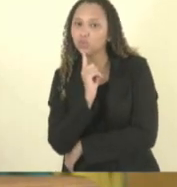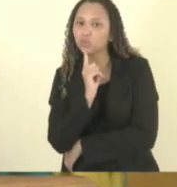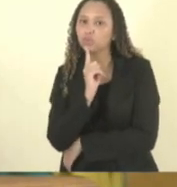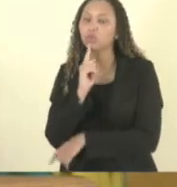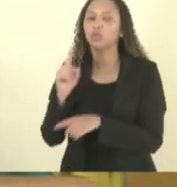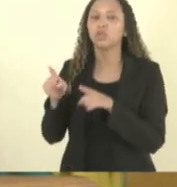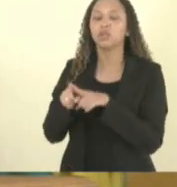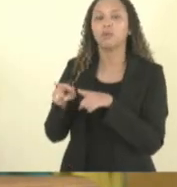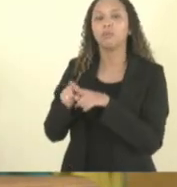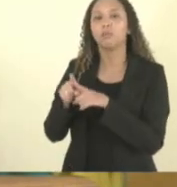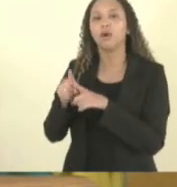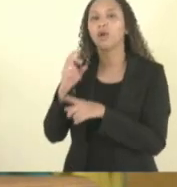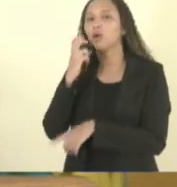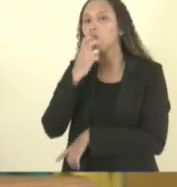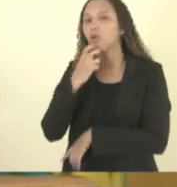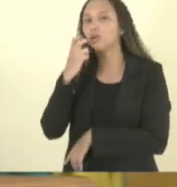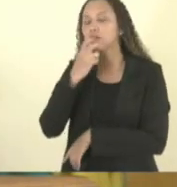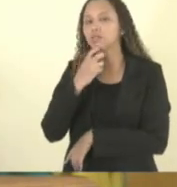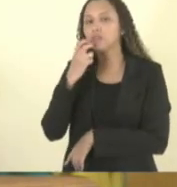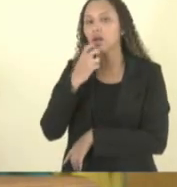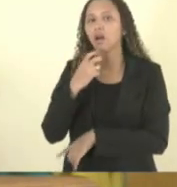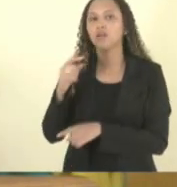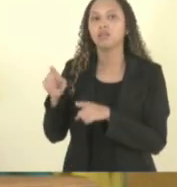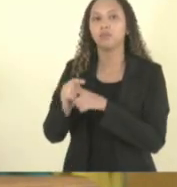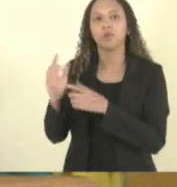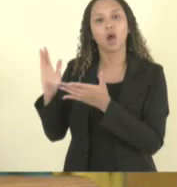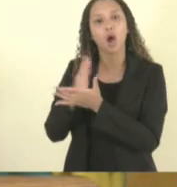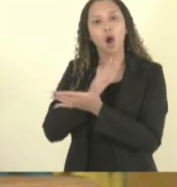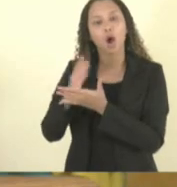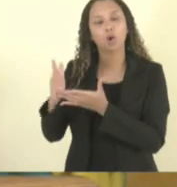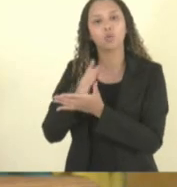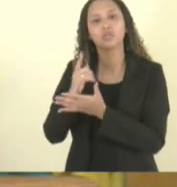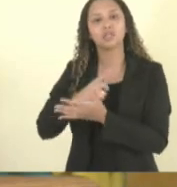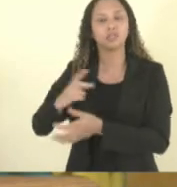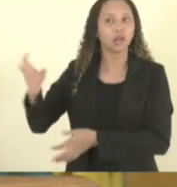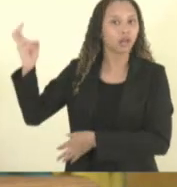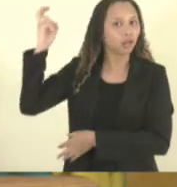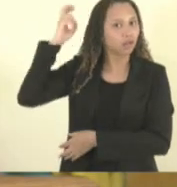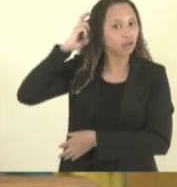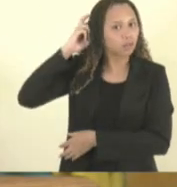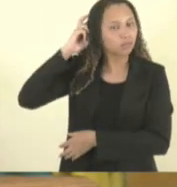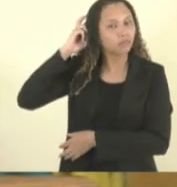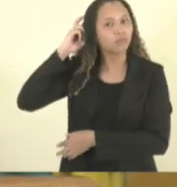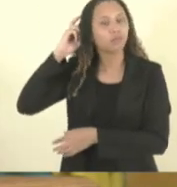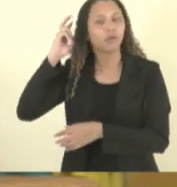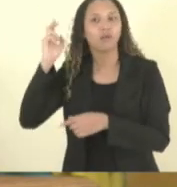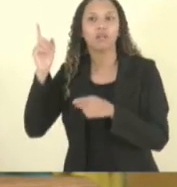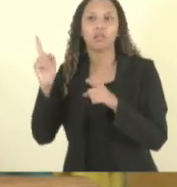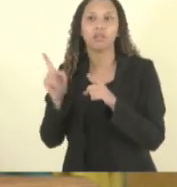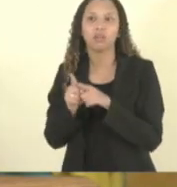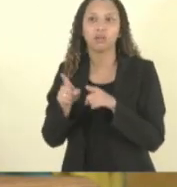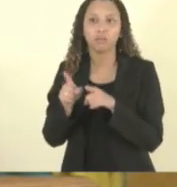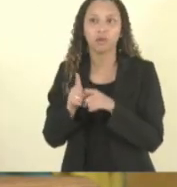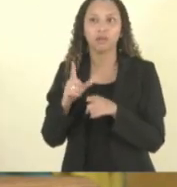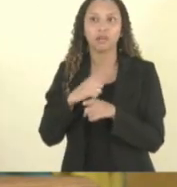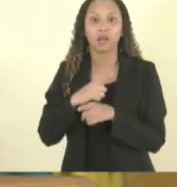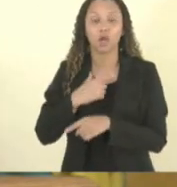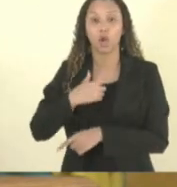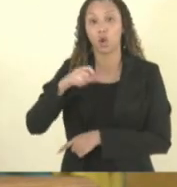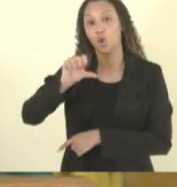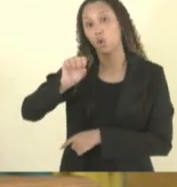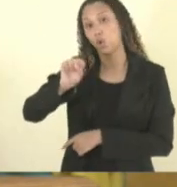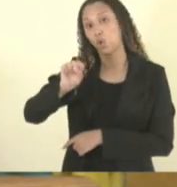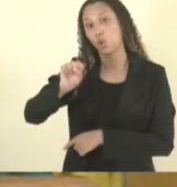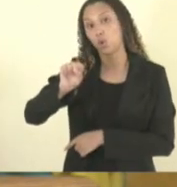oralizados e estudantes que tem cirurgia que usa cóclea eu tenho 80